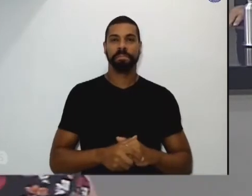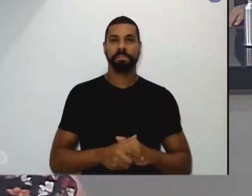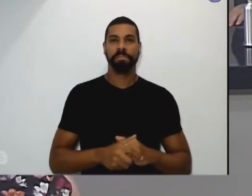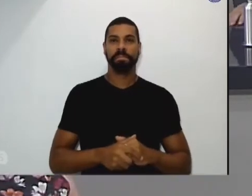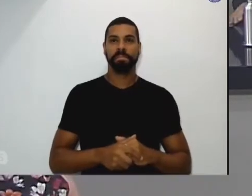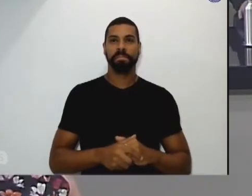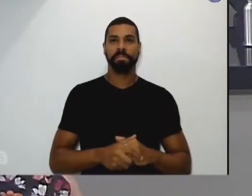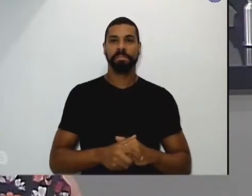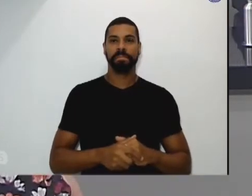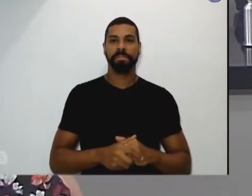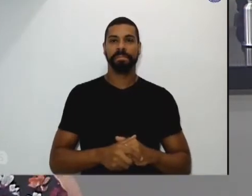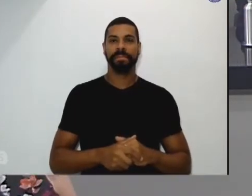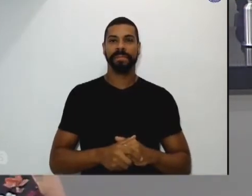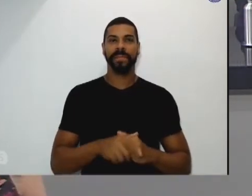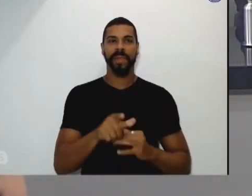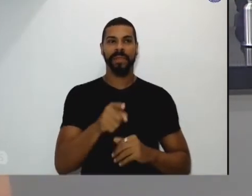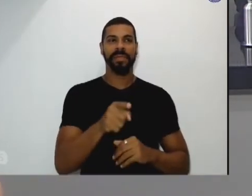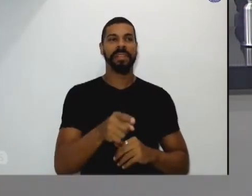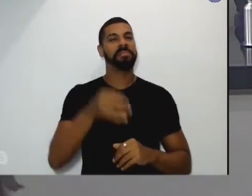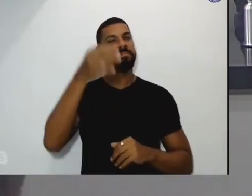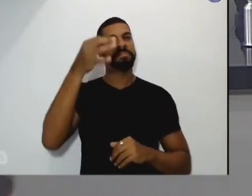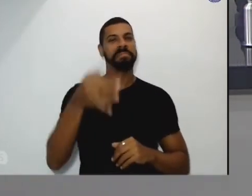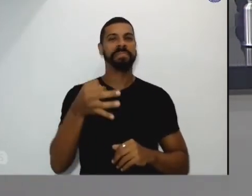no limite está vendo deu certinho